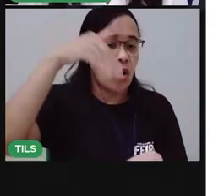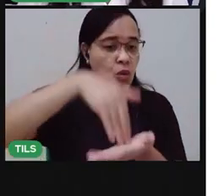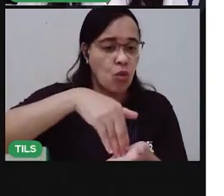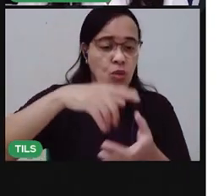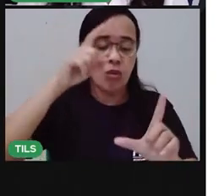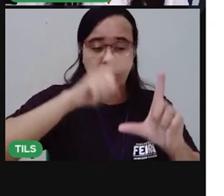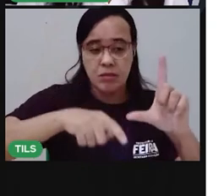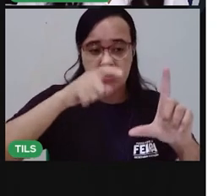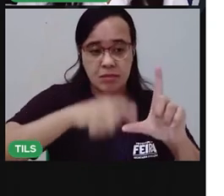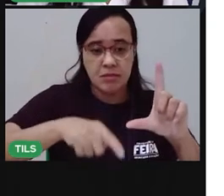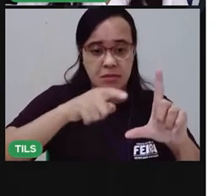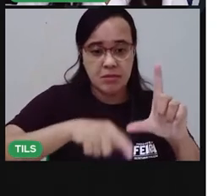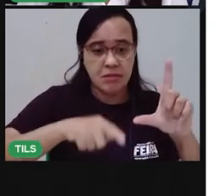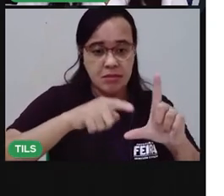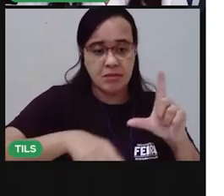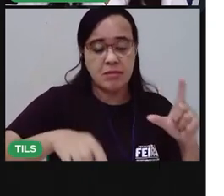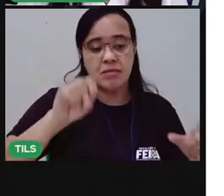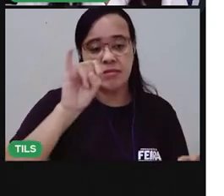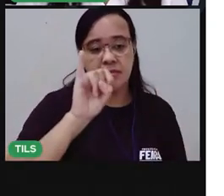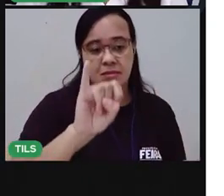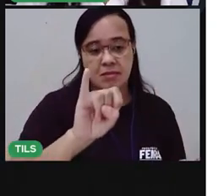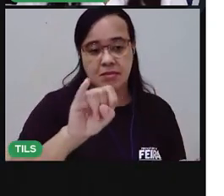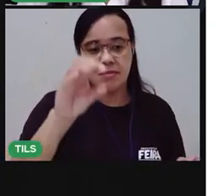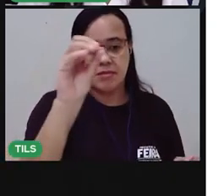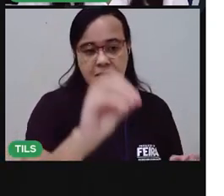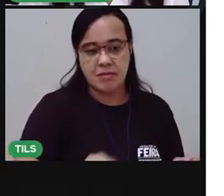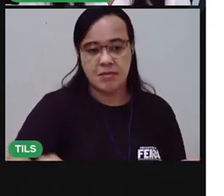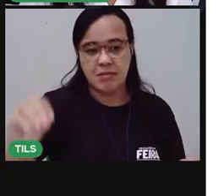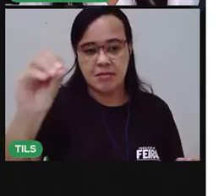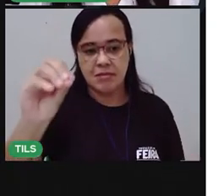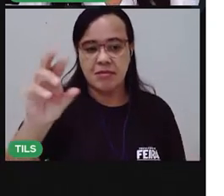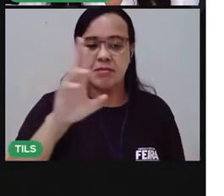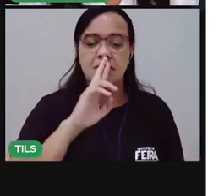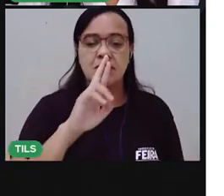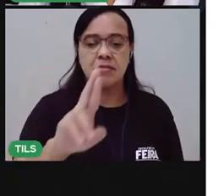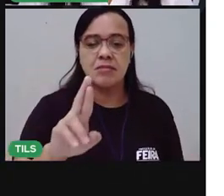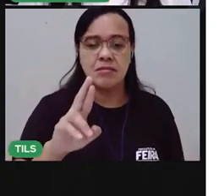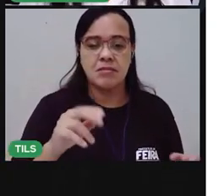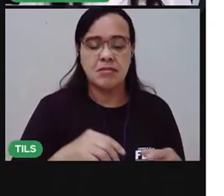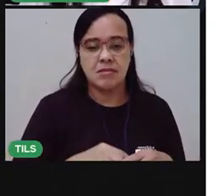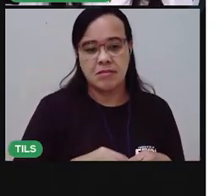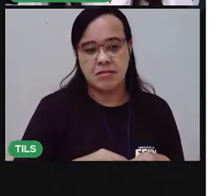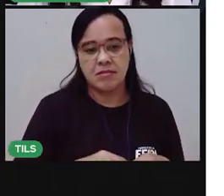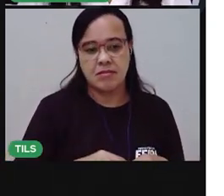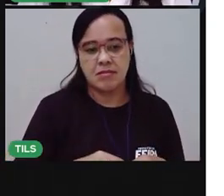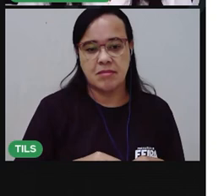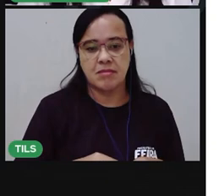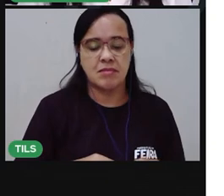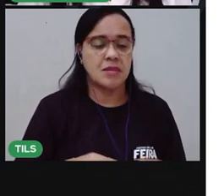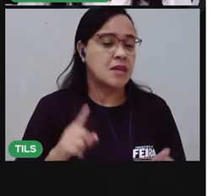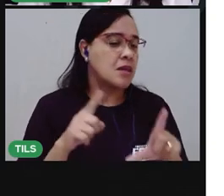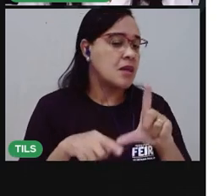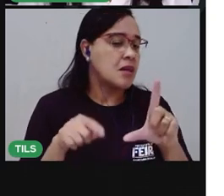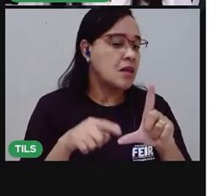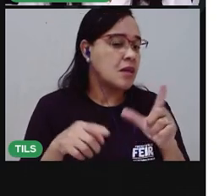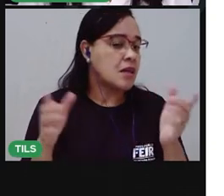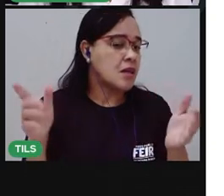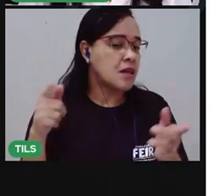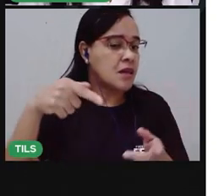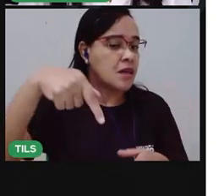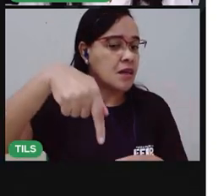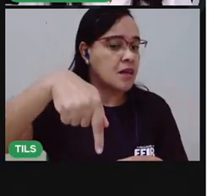letra I Você vai escrevê-la aqui Agora vamos ver quantas letras tem essa palavra Que